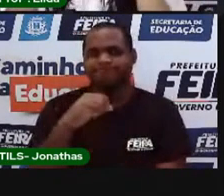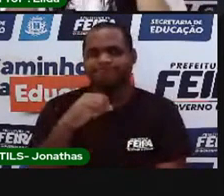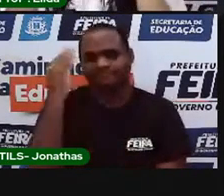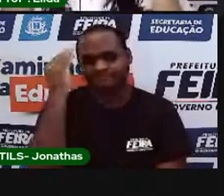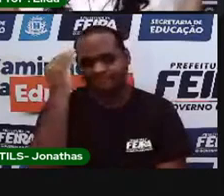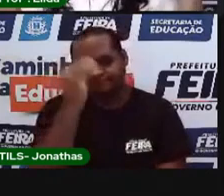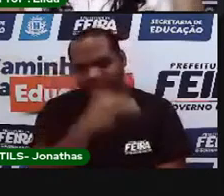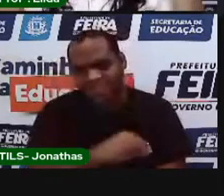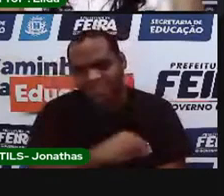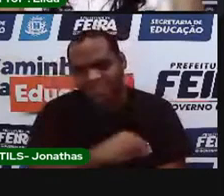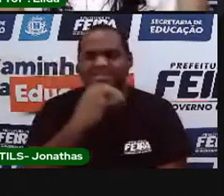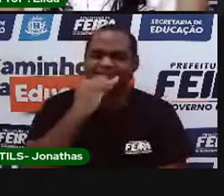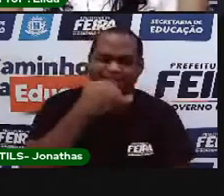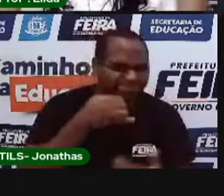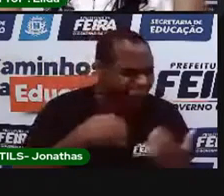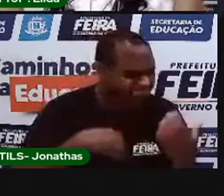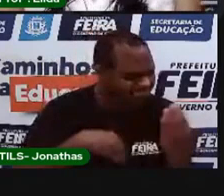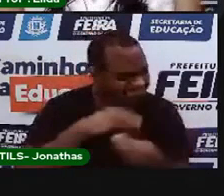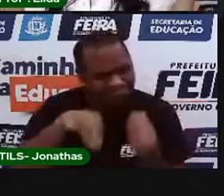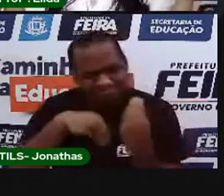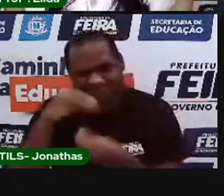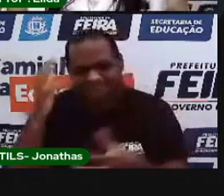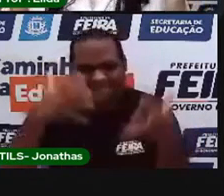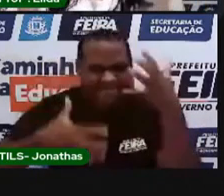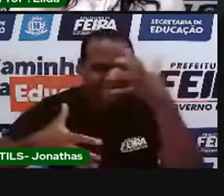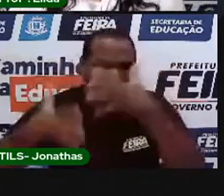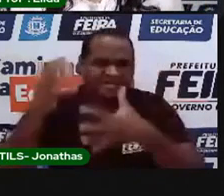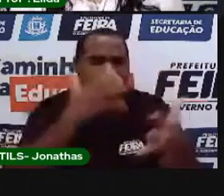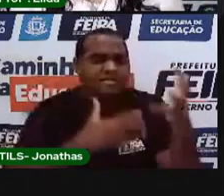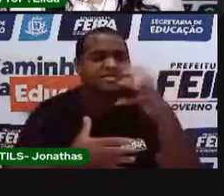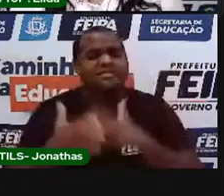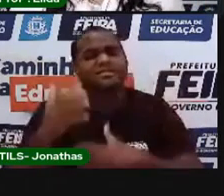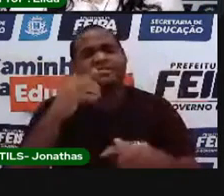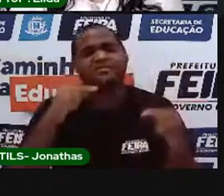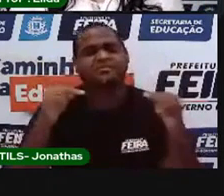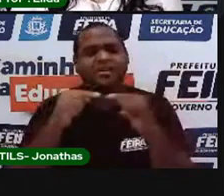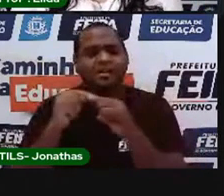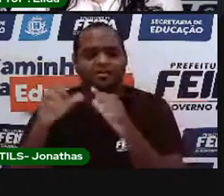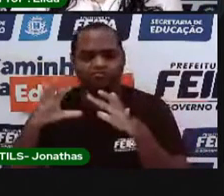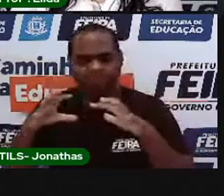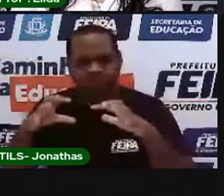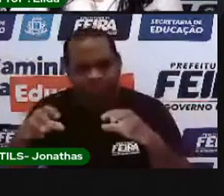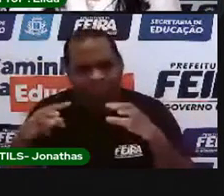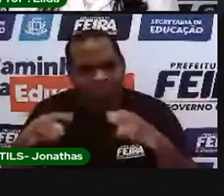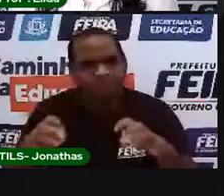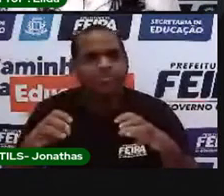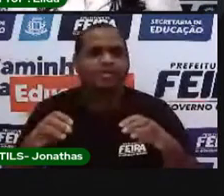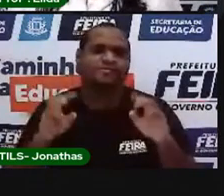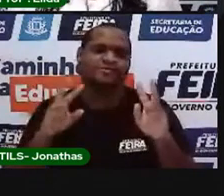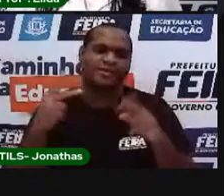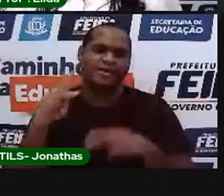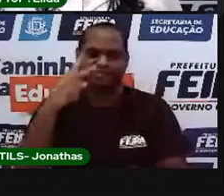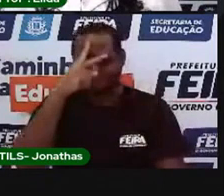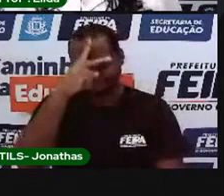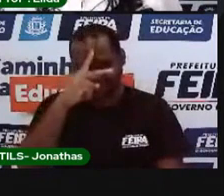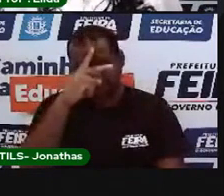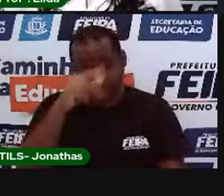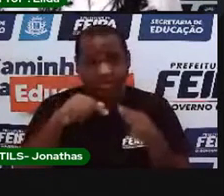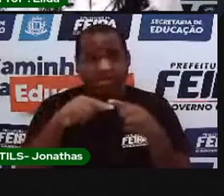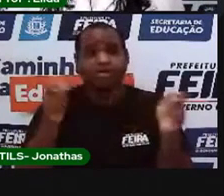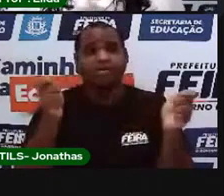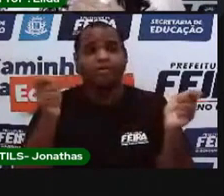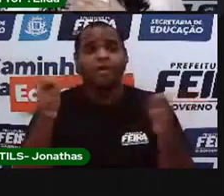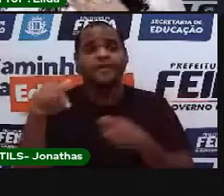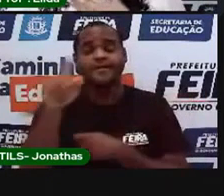todo confuso, todo aturdido, todo atrapalhado, igual o monstrinho da história. Mas sempre podemos contar